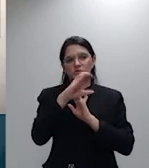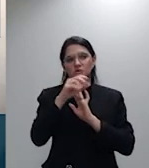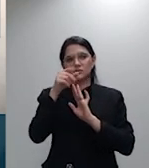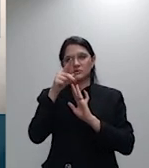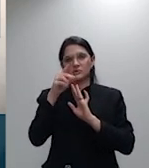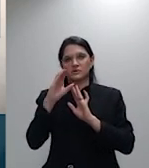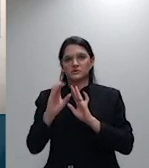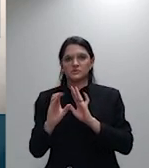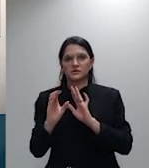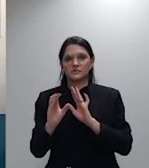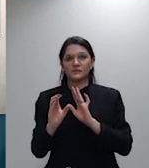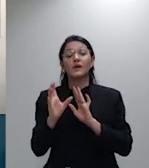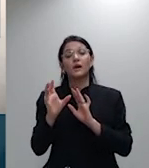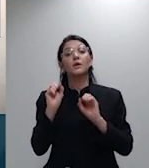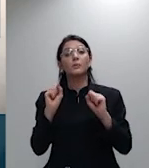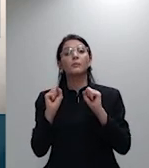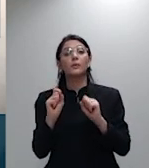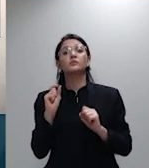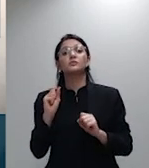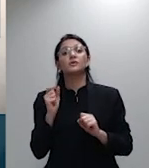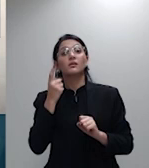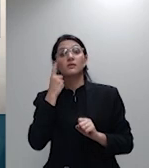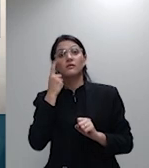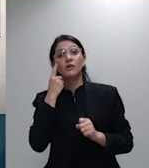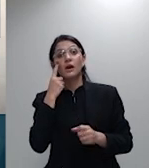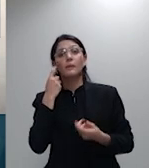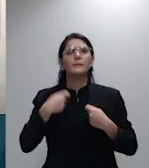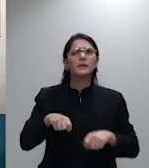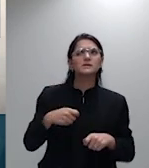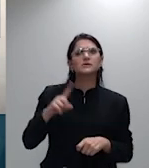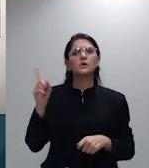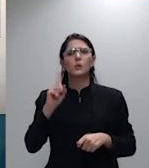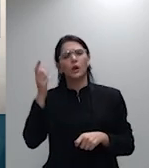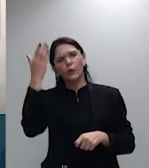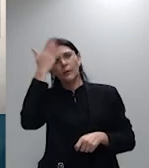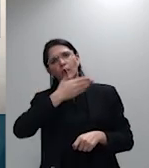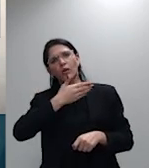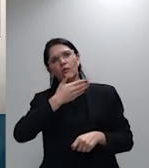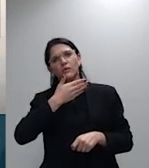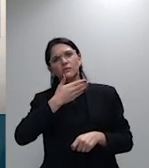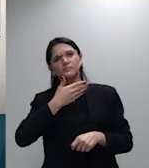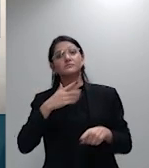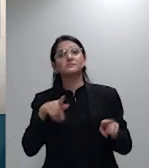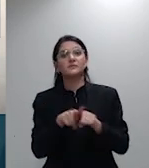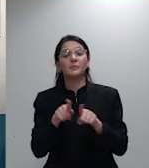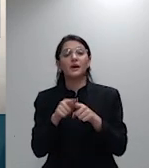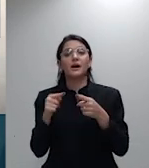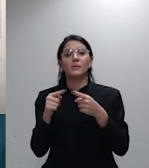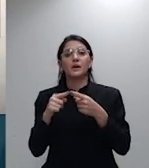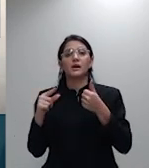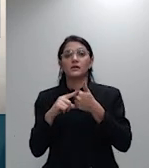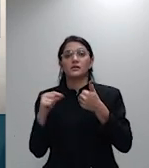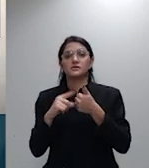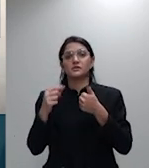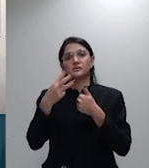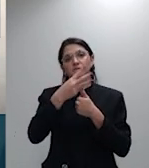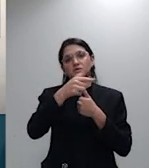realização de qualquer prova. Aliás, pelo teor do artigo 373, parágrafo 1 do CPC, nada impede